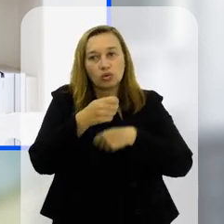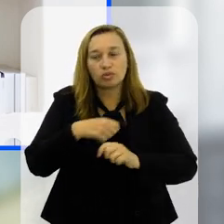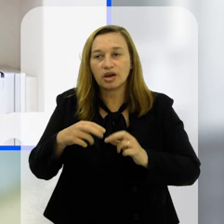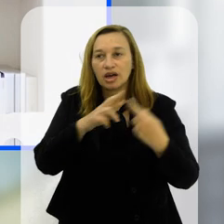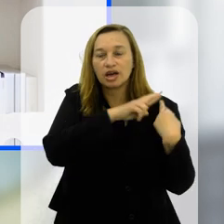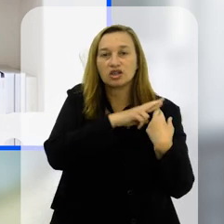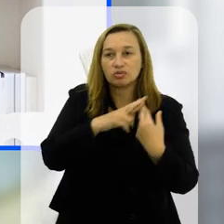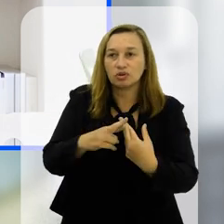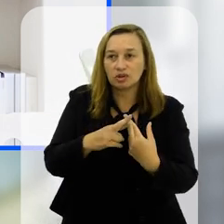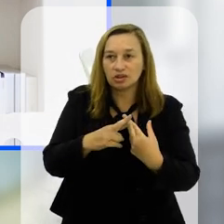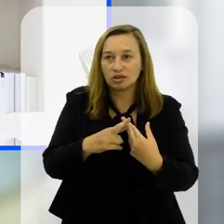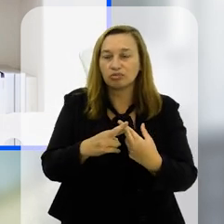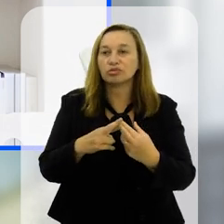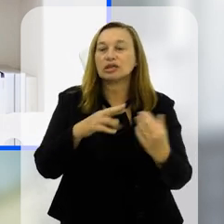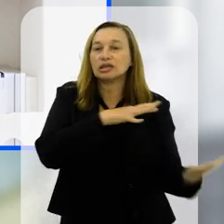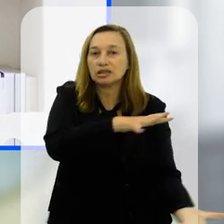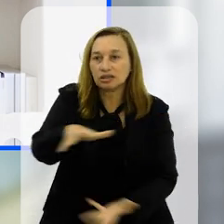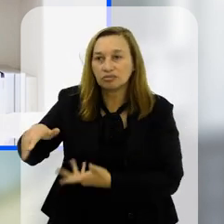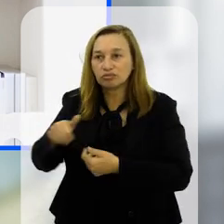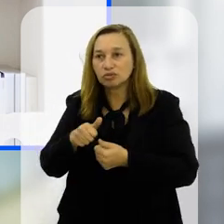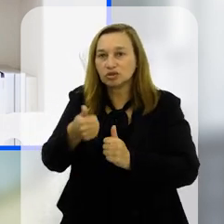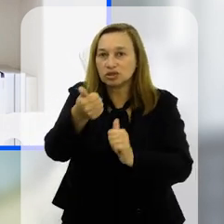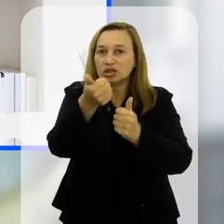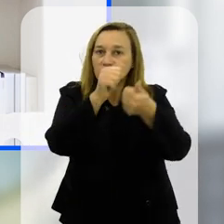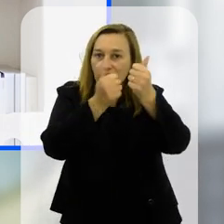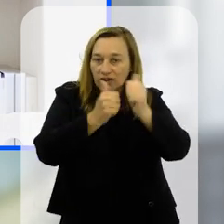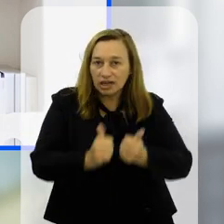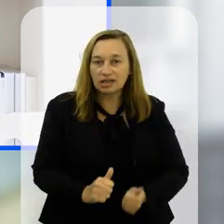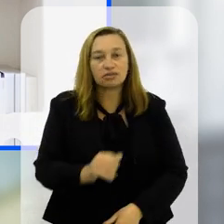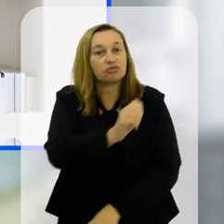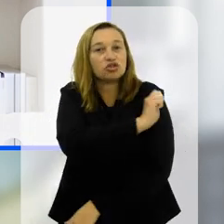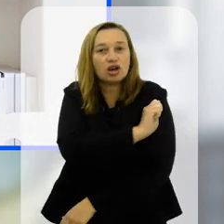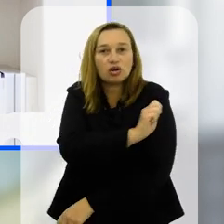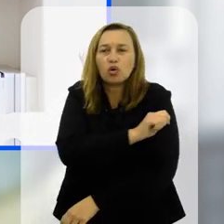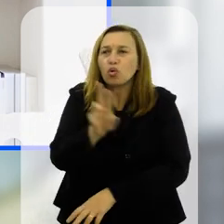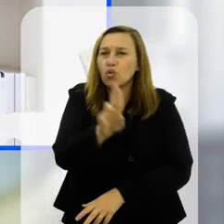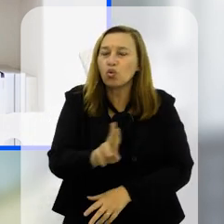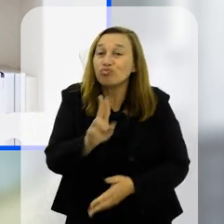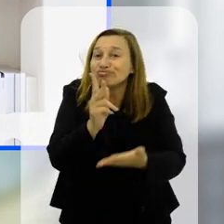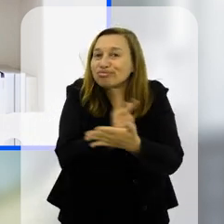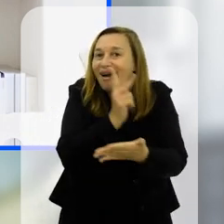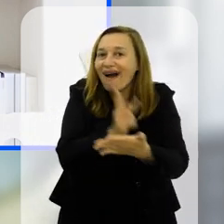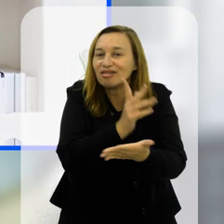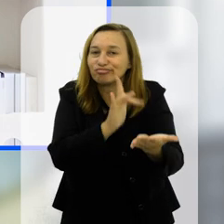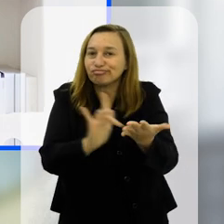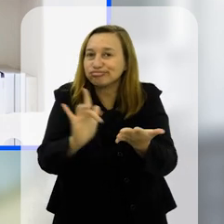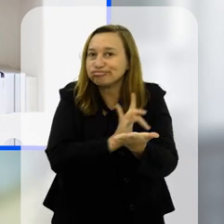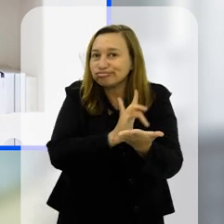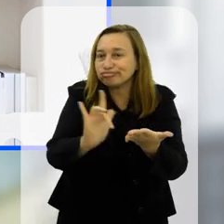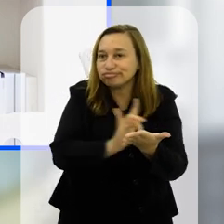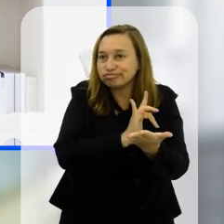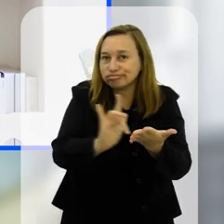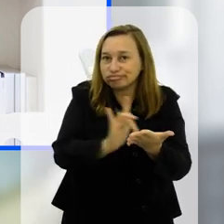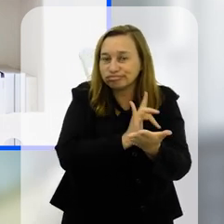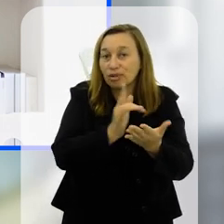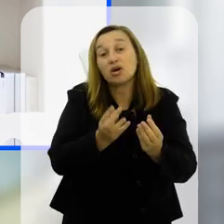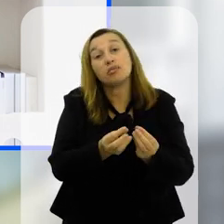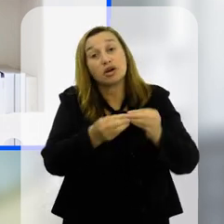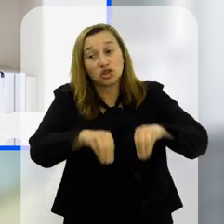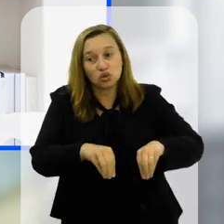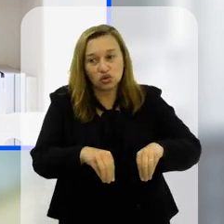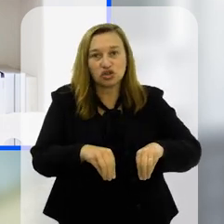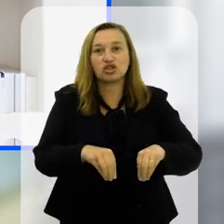responsável pelo Programa Internacional de Avaliação de Estudantes o uso inadequado do celular impacta